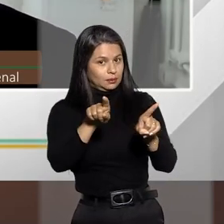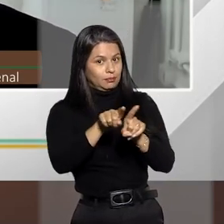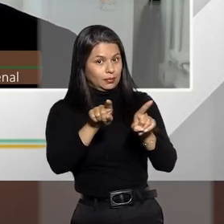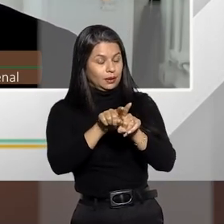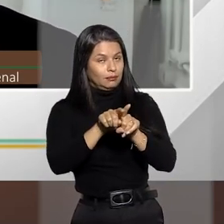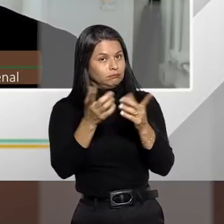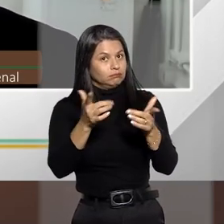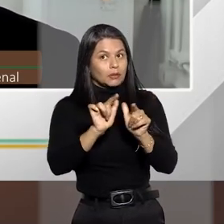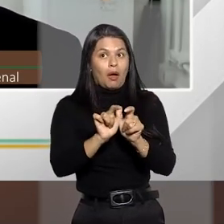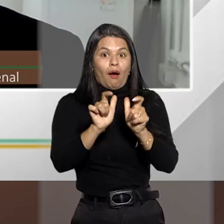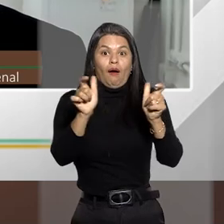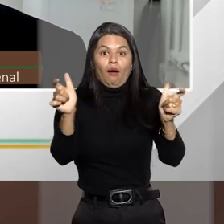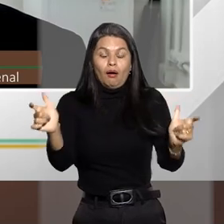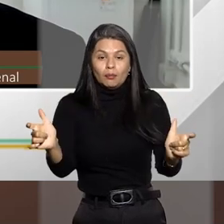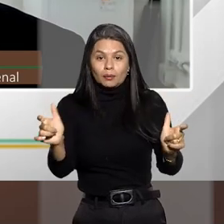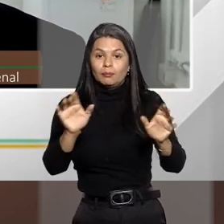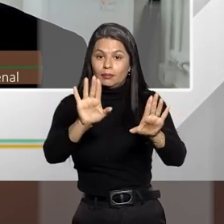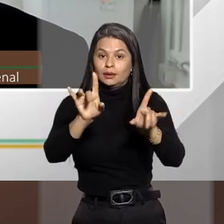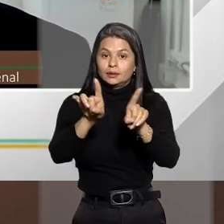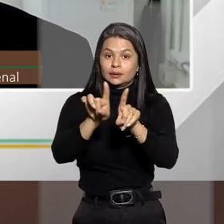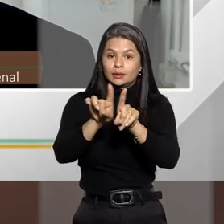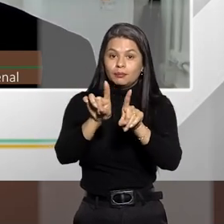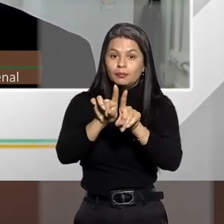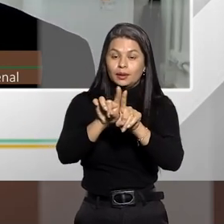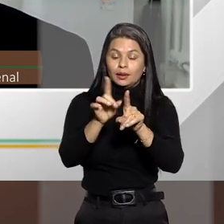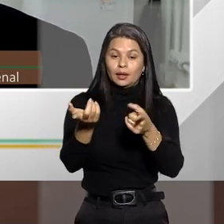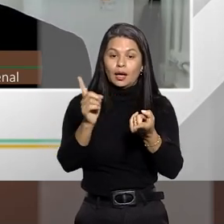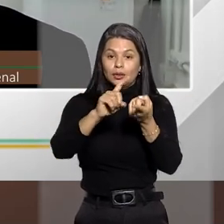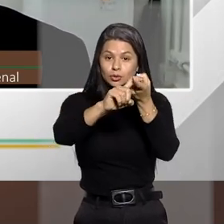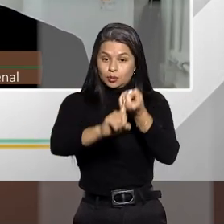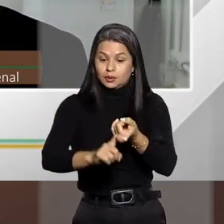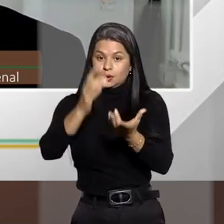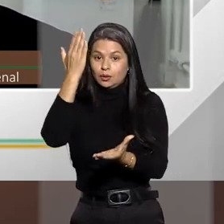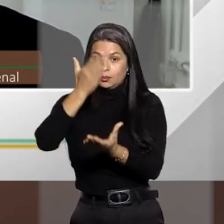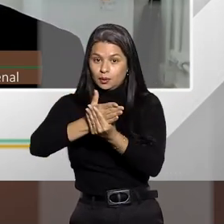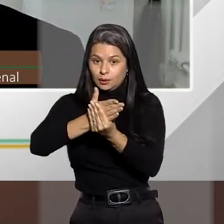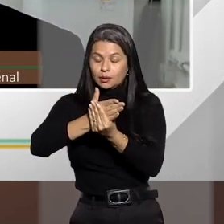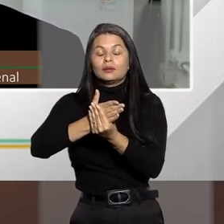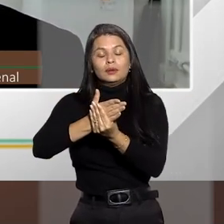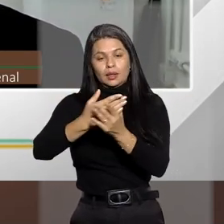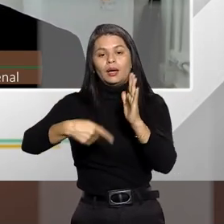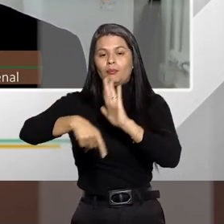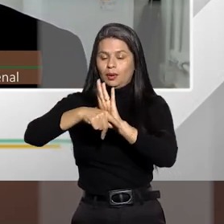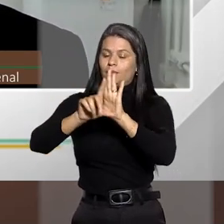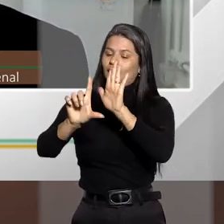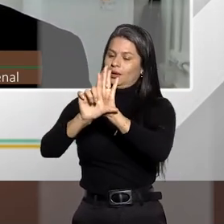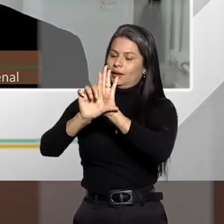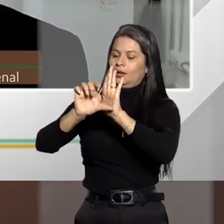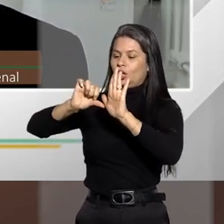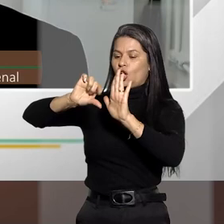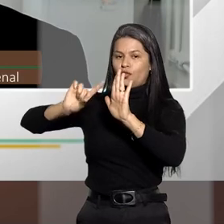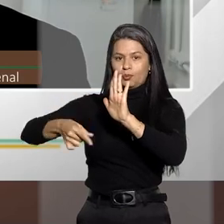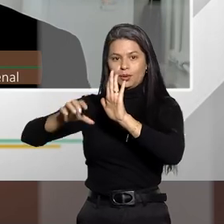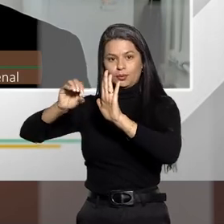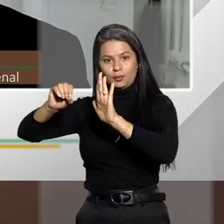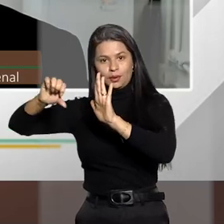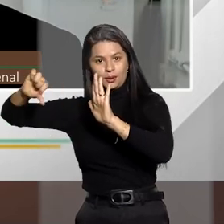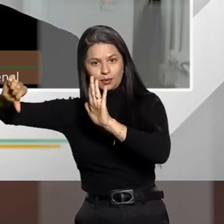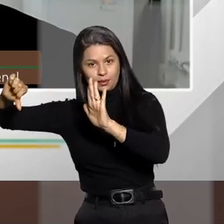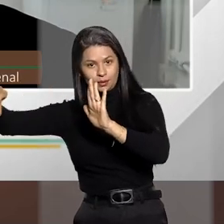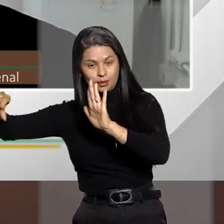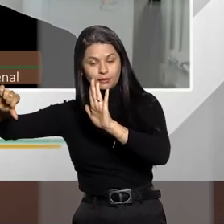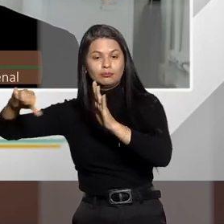amplo, Mas a suspensão condicional do processo é uma medida prevista na lei 9.099, de caráter